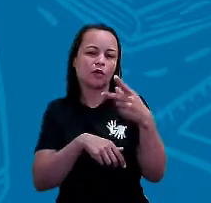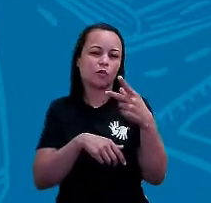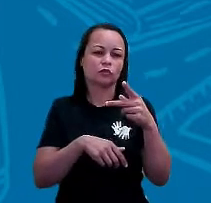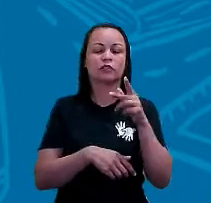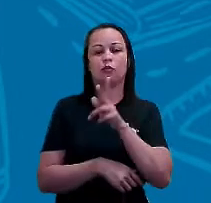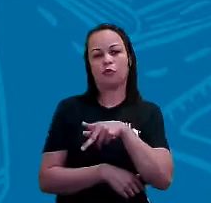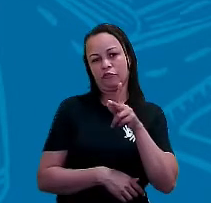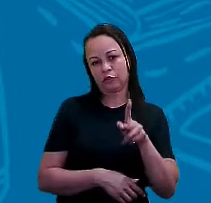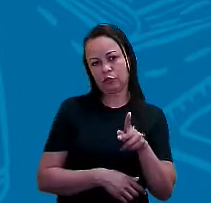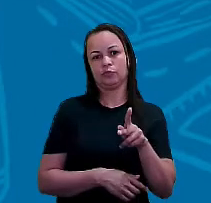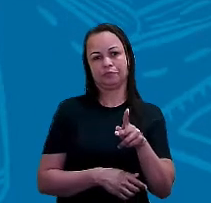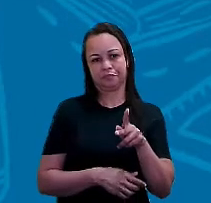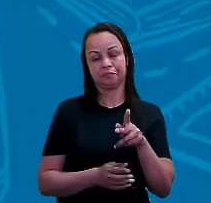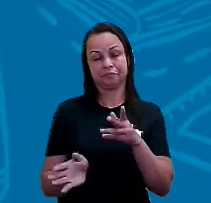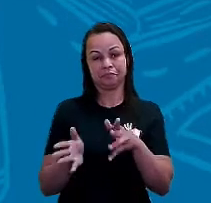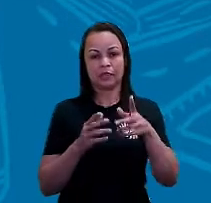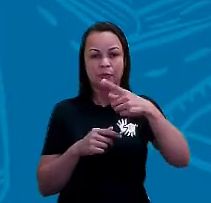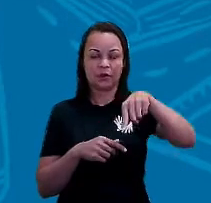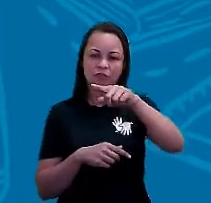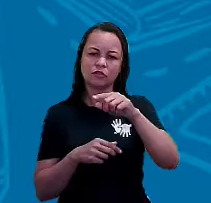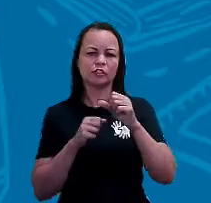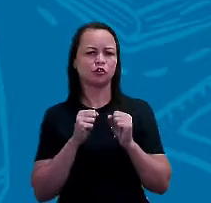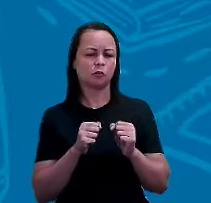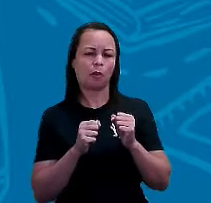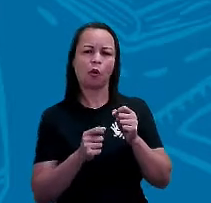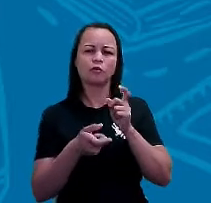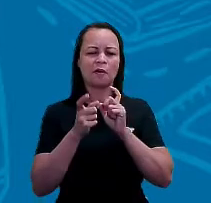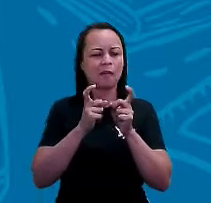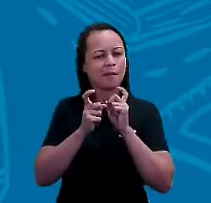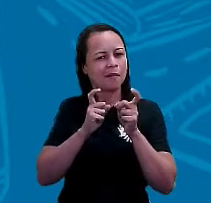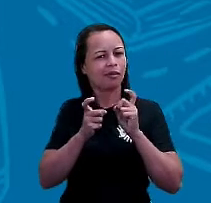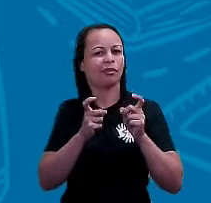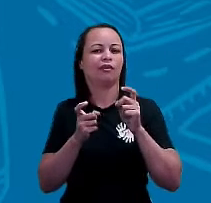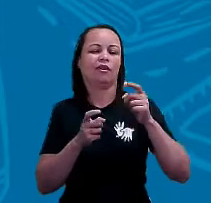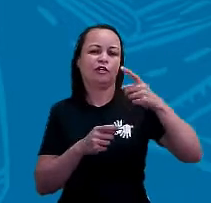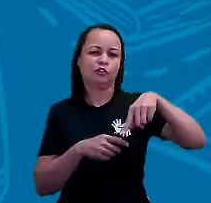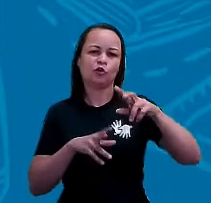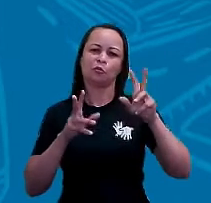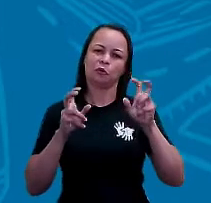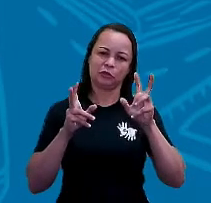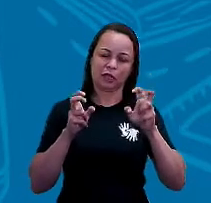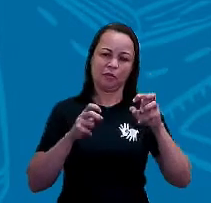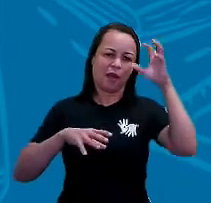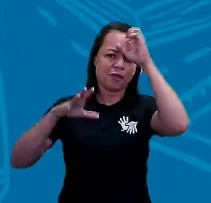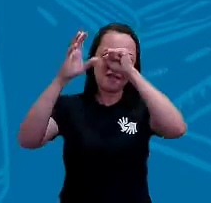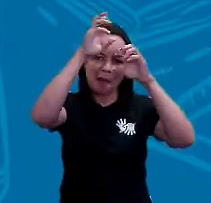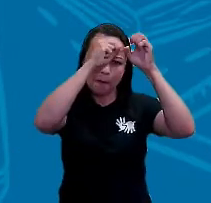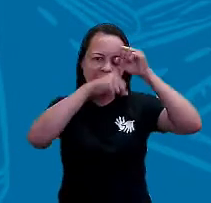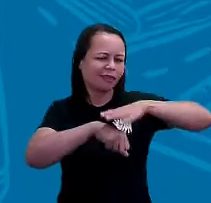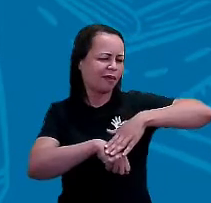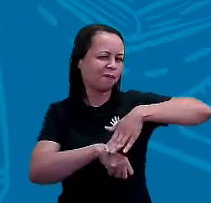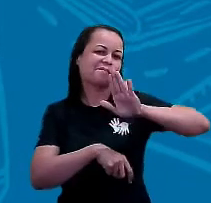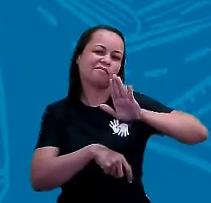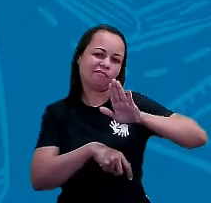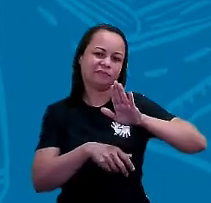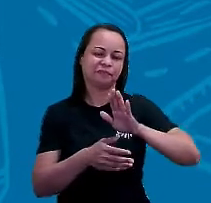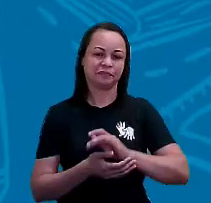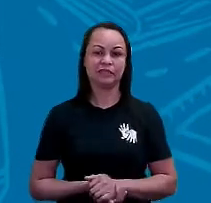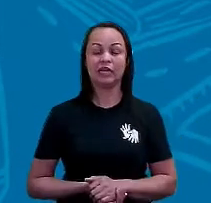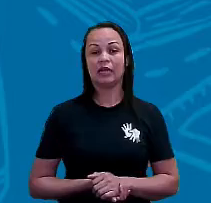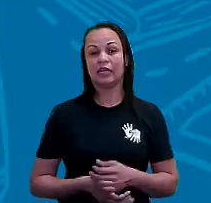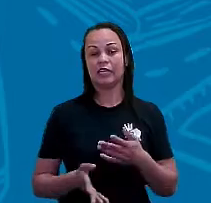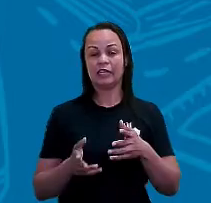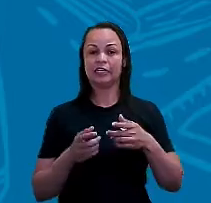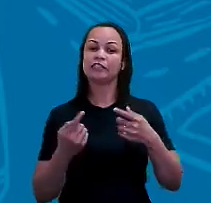isso com a sua professora para que vocês possam debater sobre o assunto e aprender ainda mais, tá certo? Então